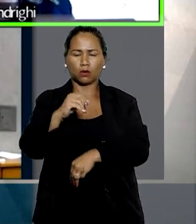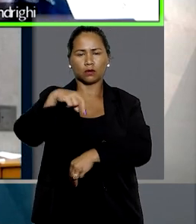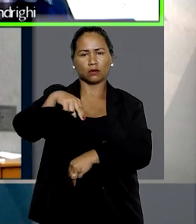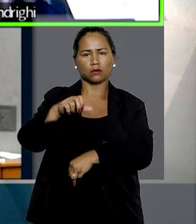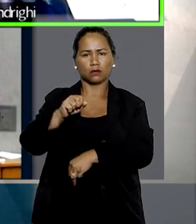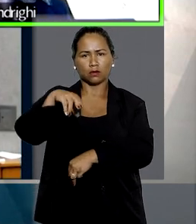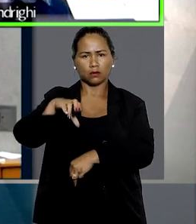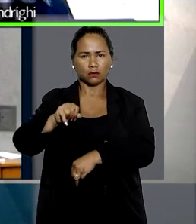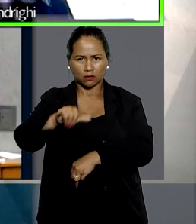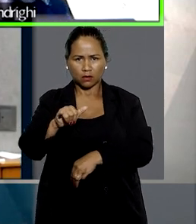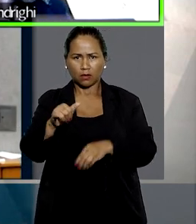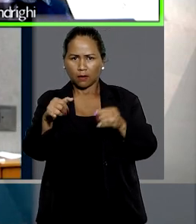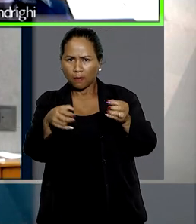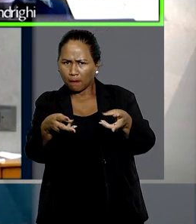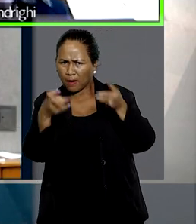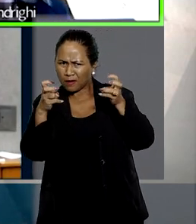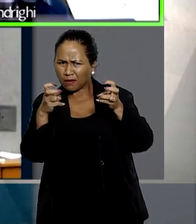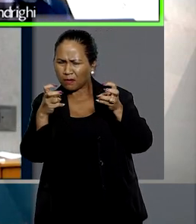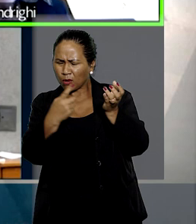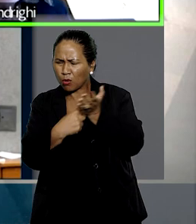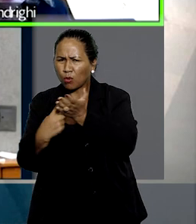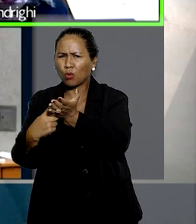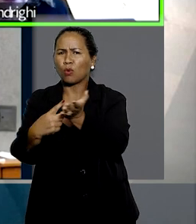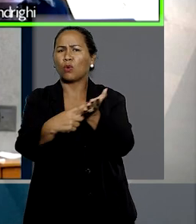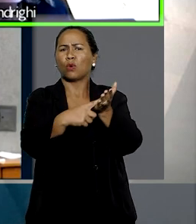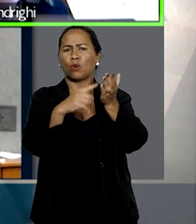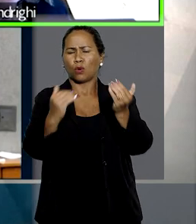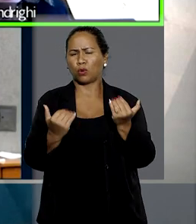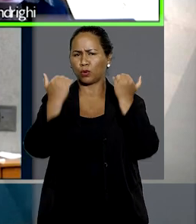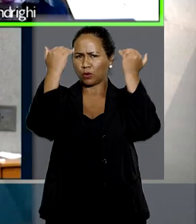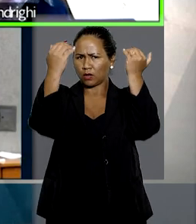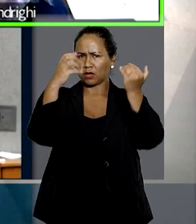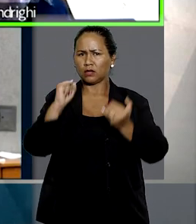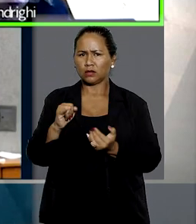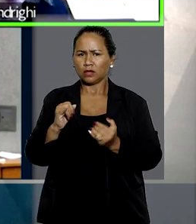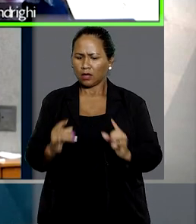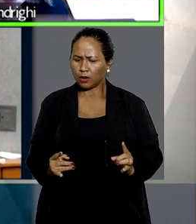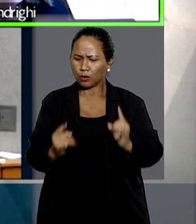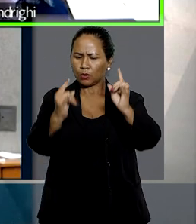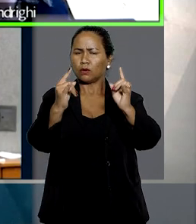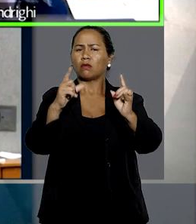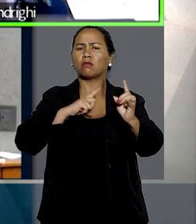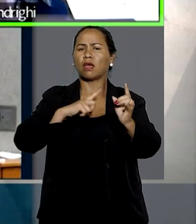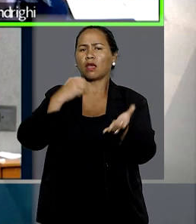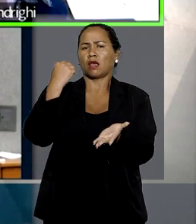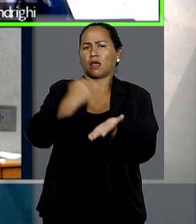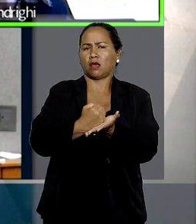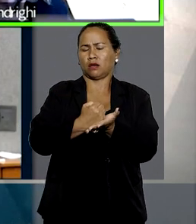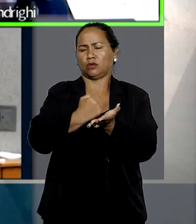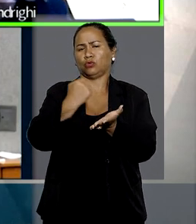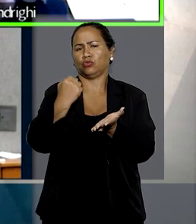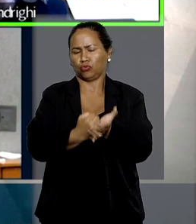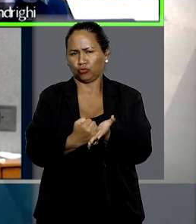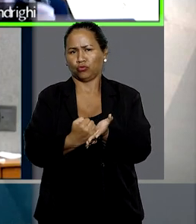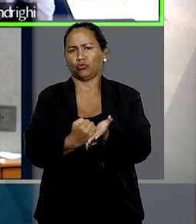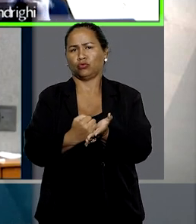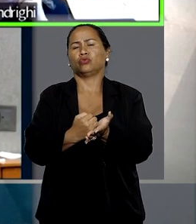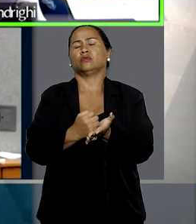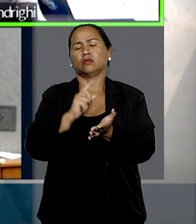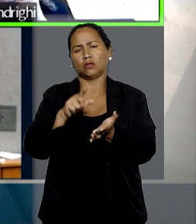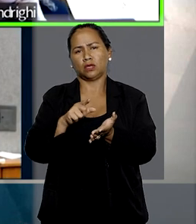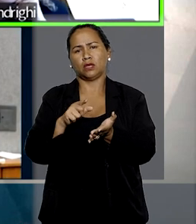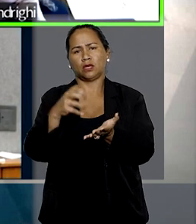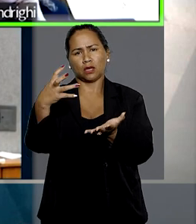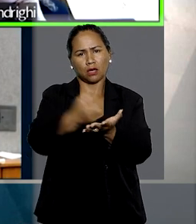Nancy Andrigue, observou que, de acordo com a jurisprudência da corte, se o bem se sujeitar a registro e a penhora ou a